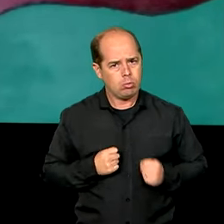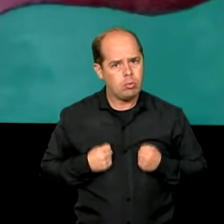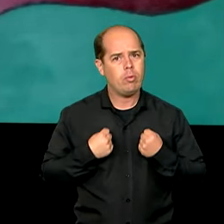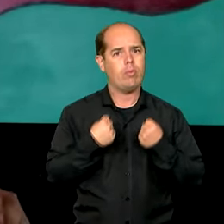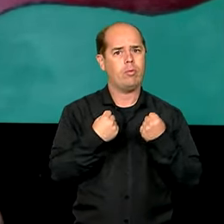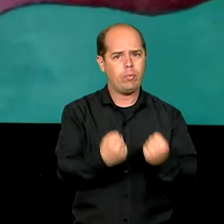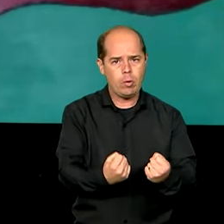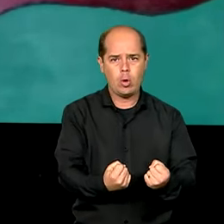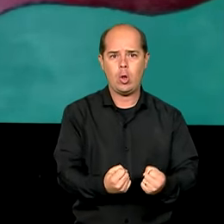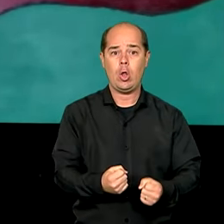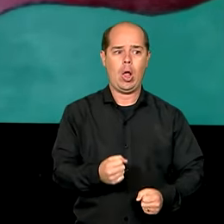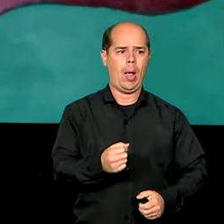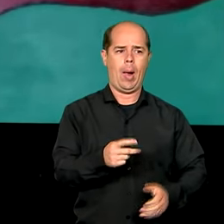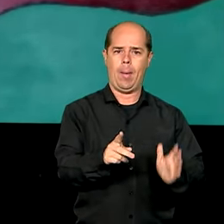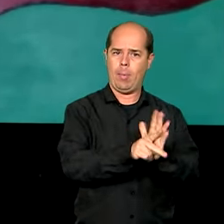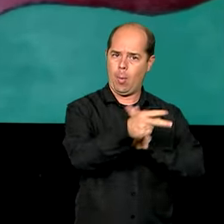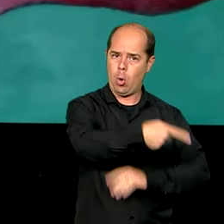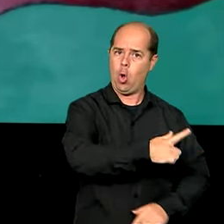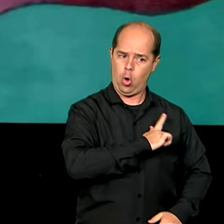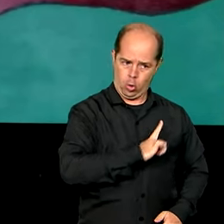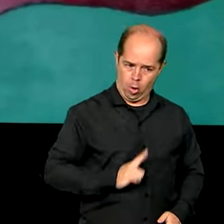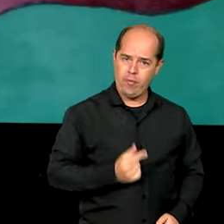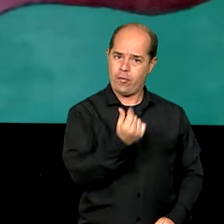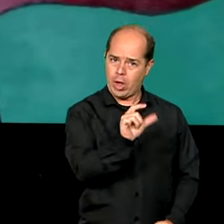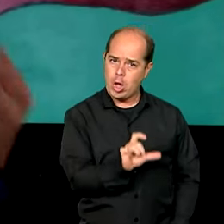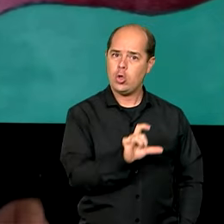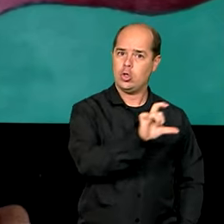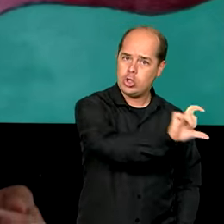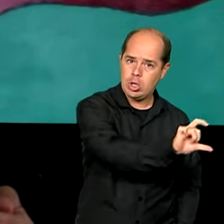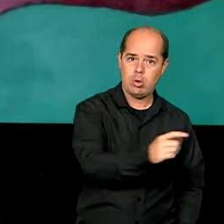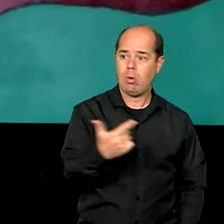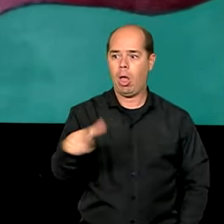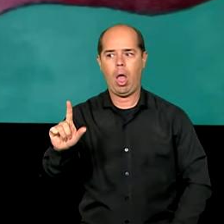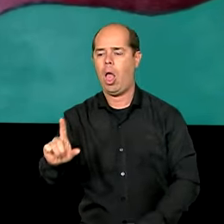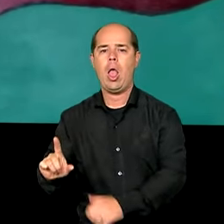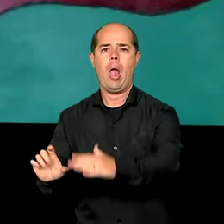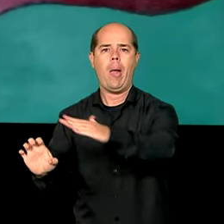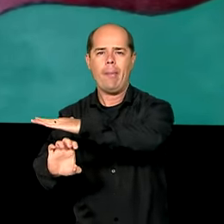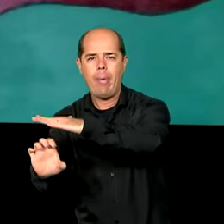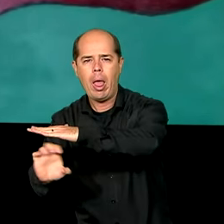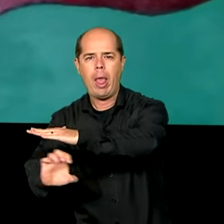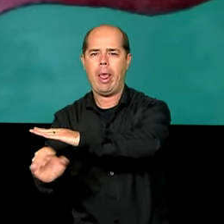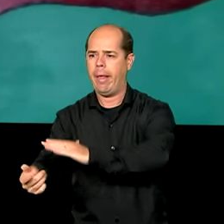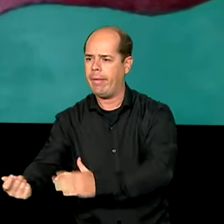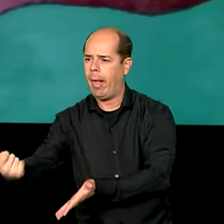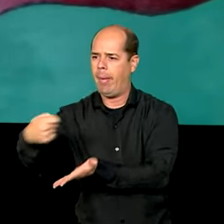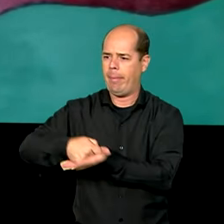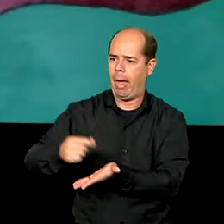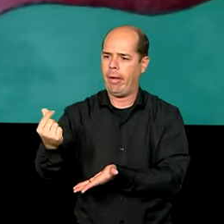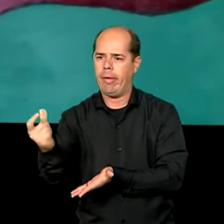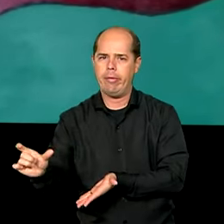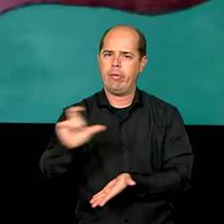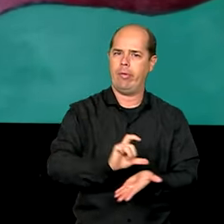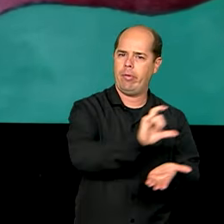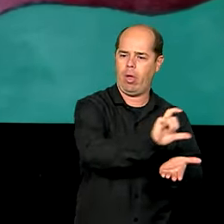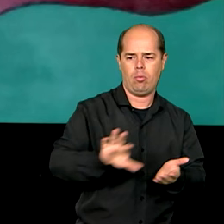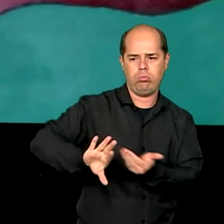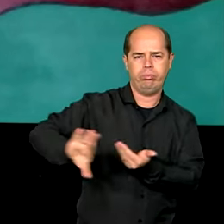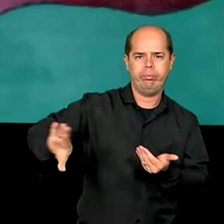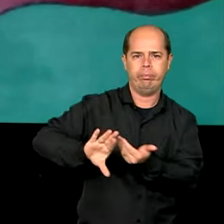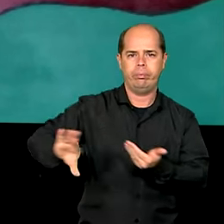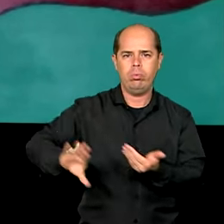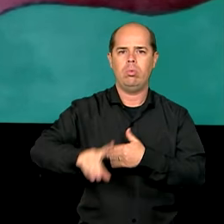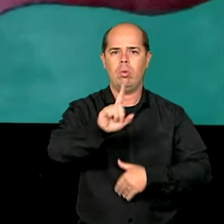financiamento privado nas eleições. Acho que isso contribui para fortalecimento da democracia. Foi uma proposta